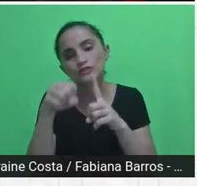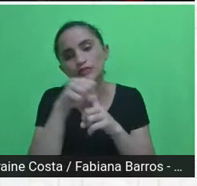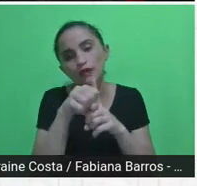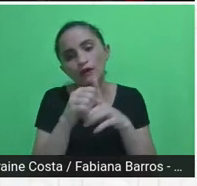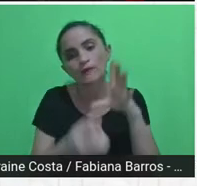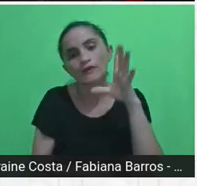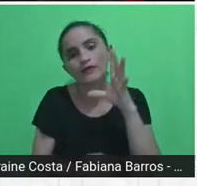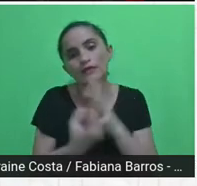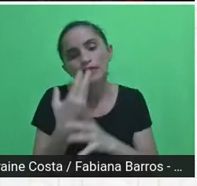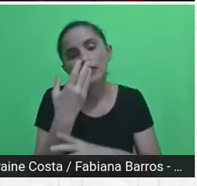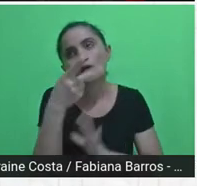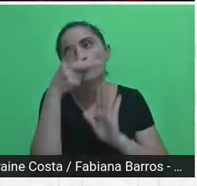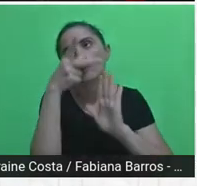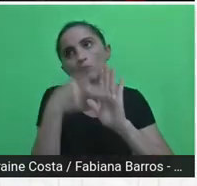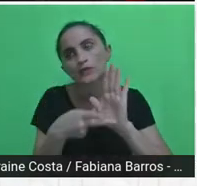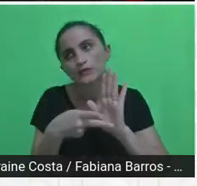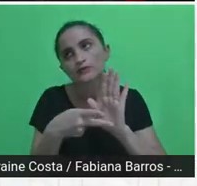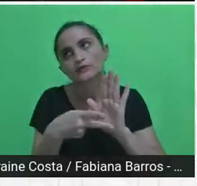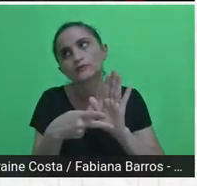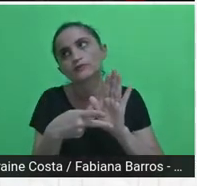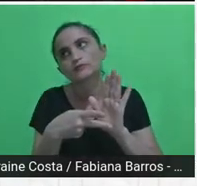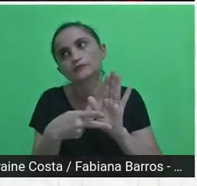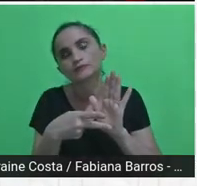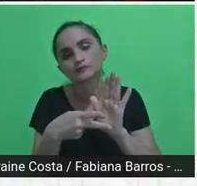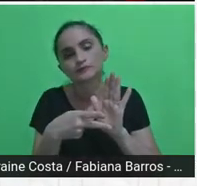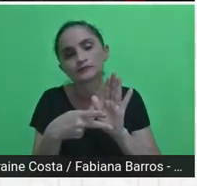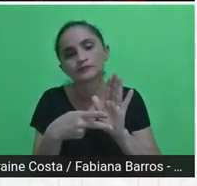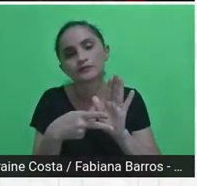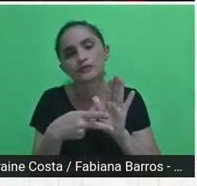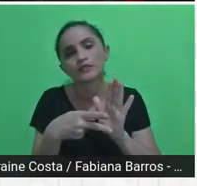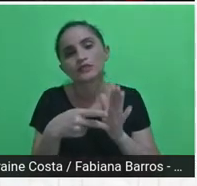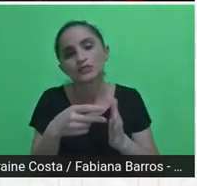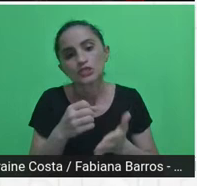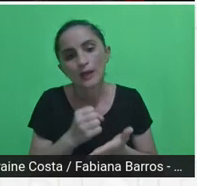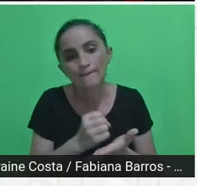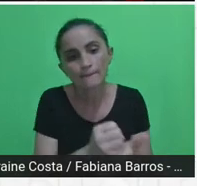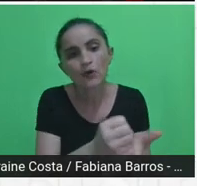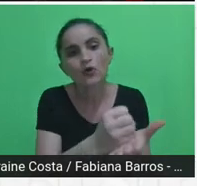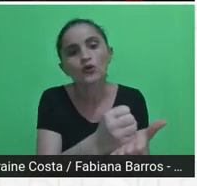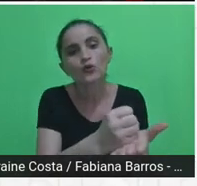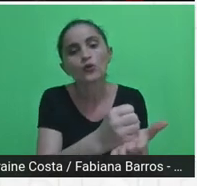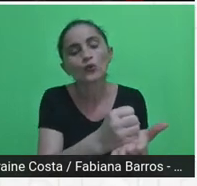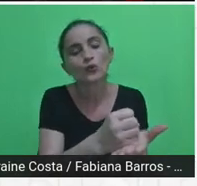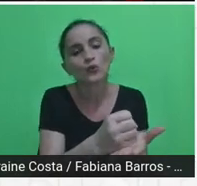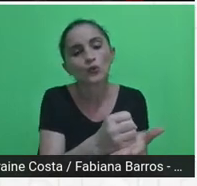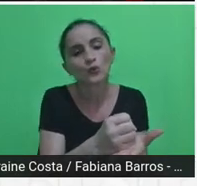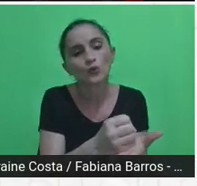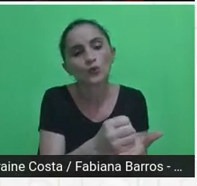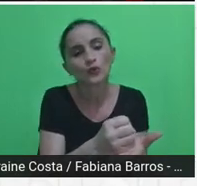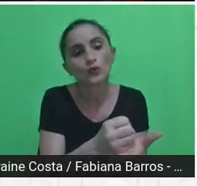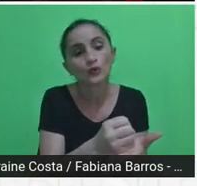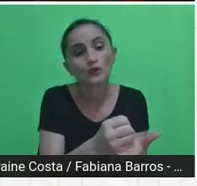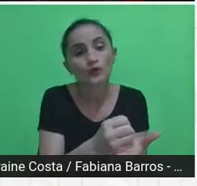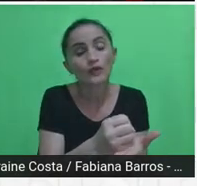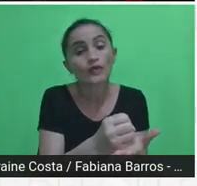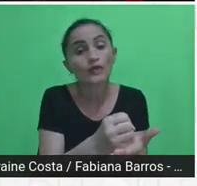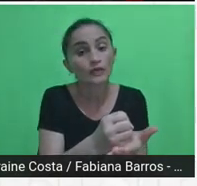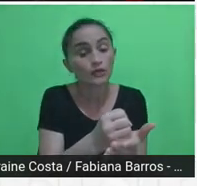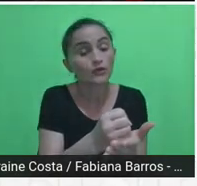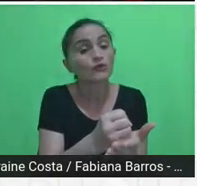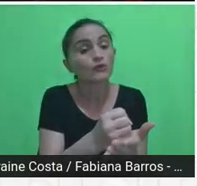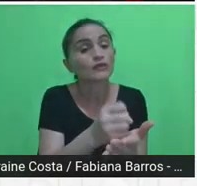intervenção que seria o TCC deles. Então,